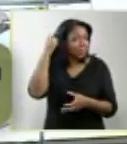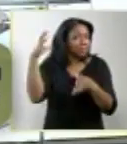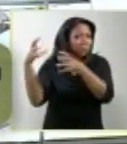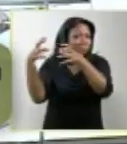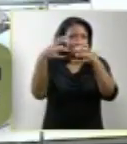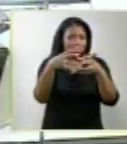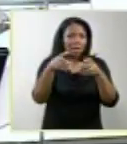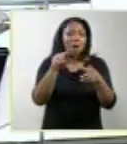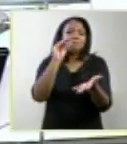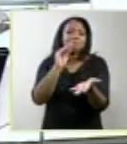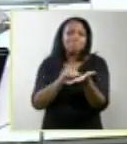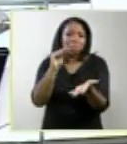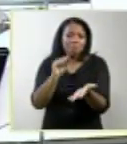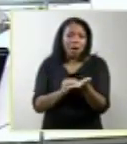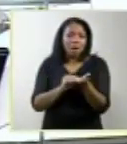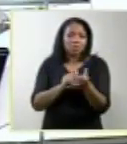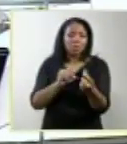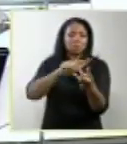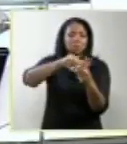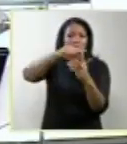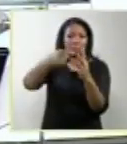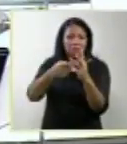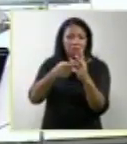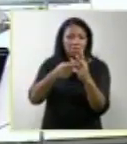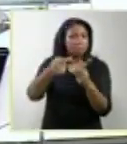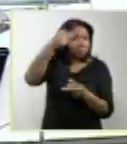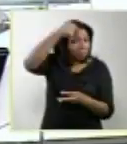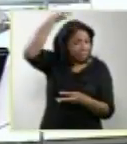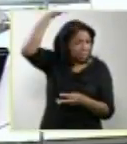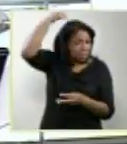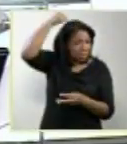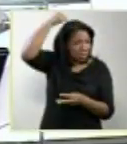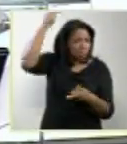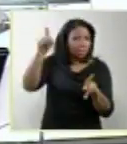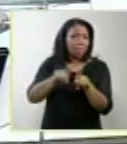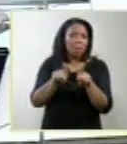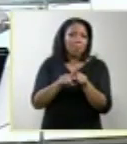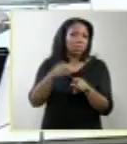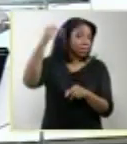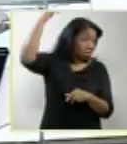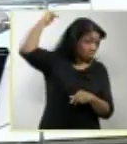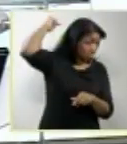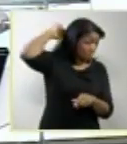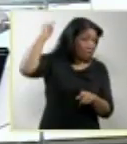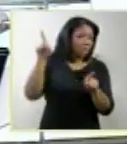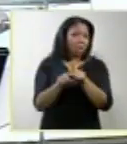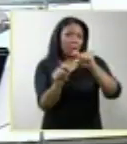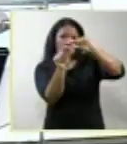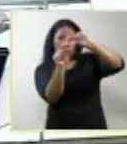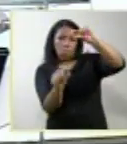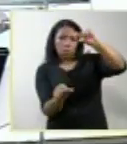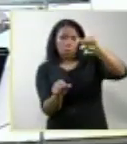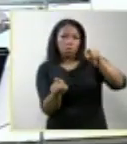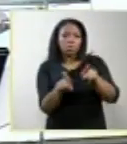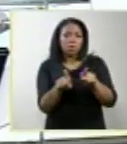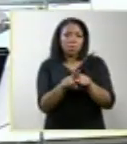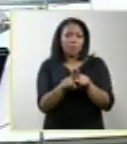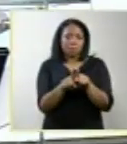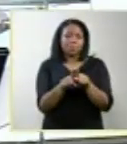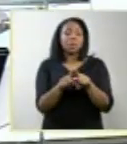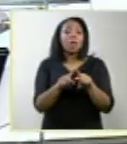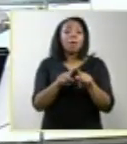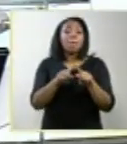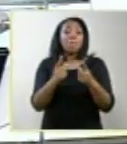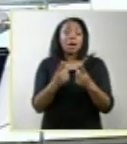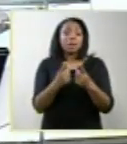ter ausência dos hemisférios cerebrais, do cerebelo e um tronco cerebral rudimentar. É